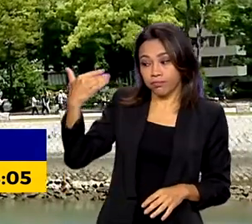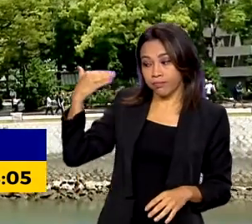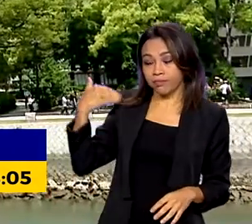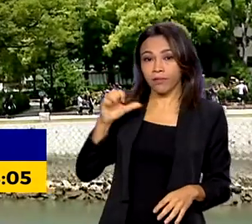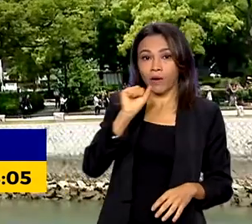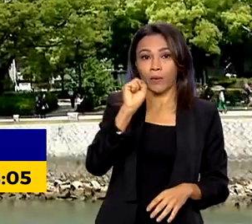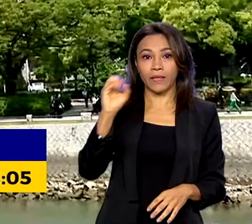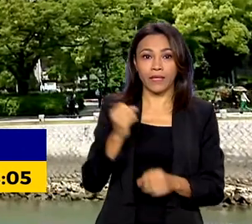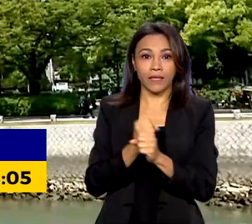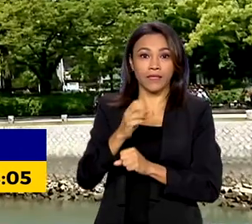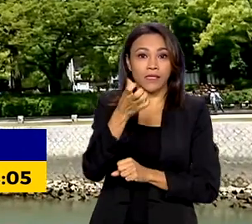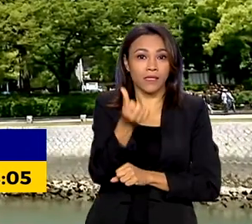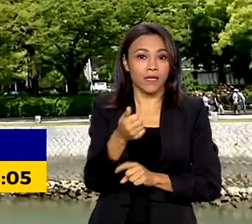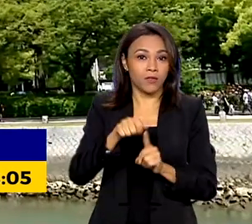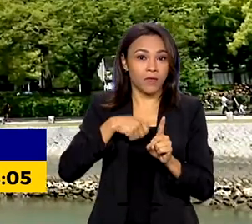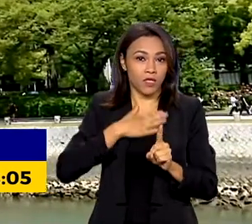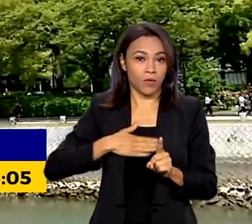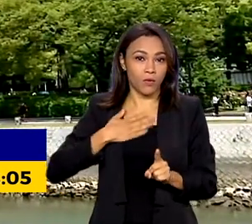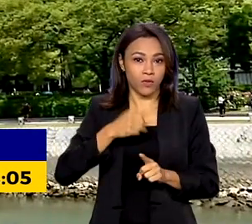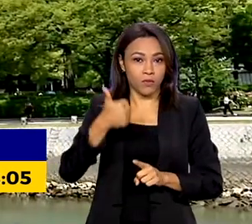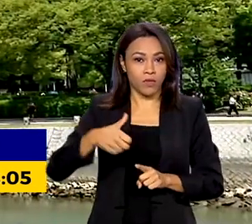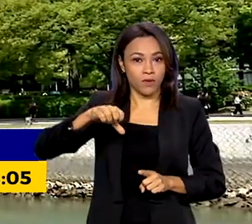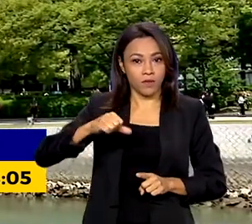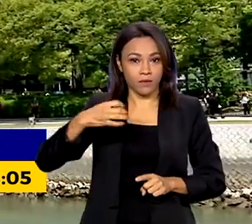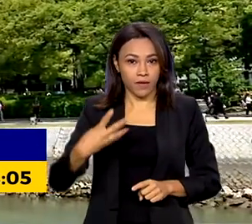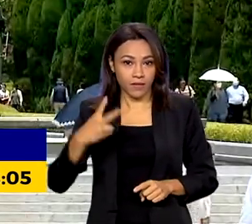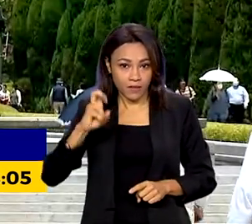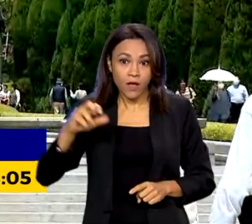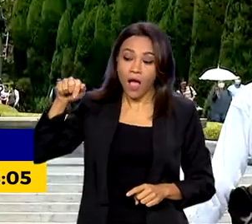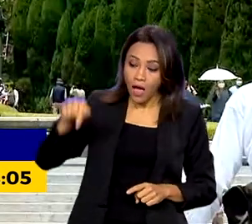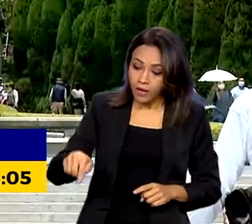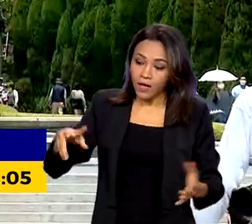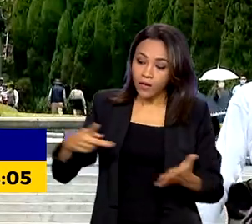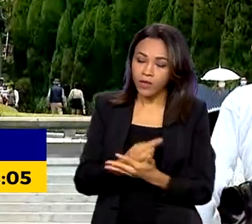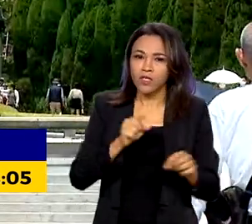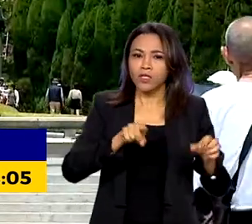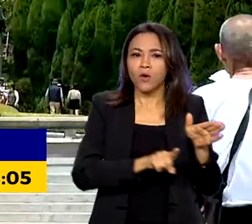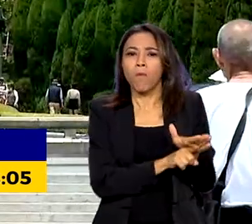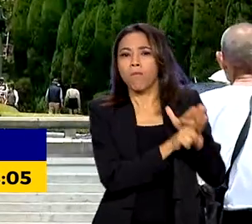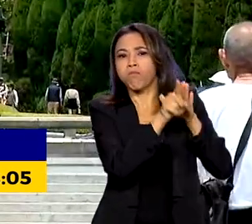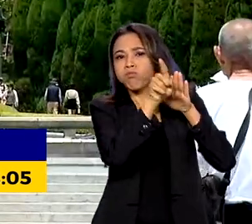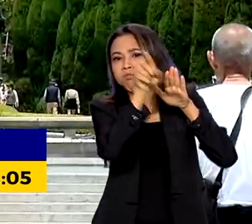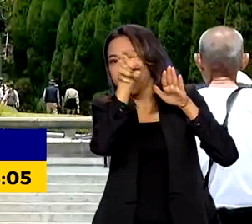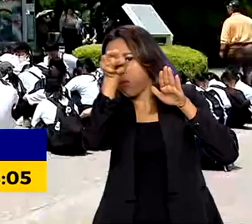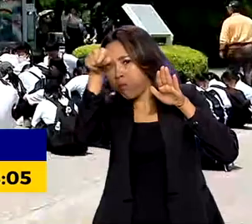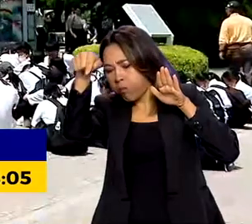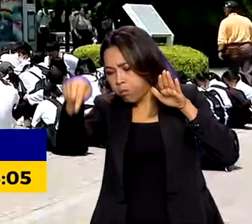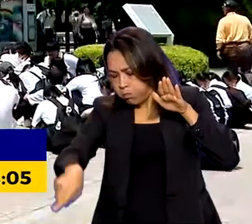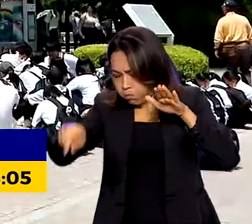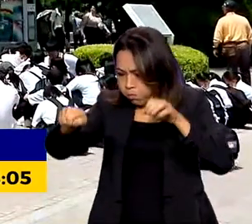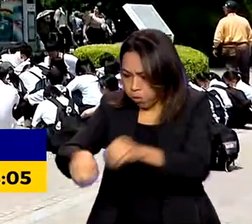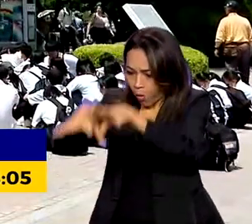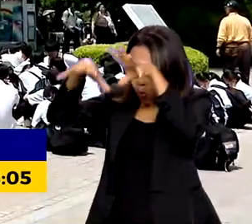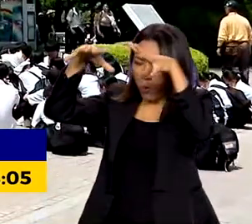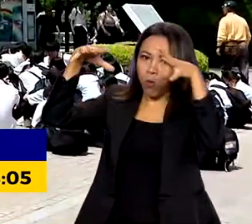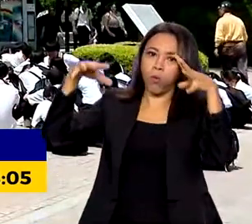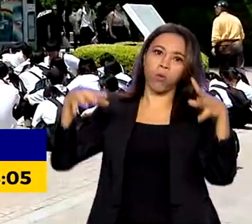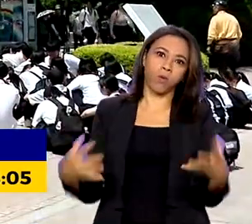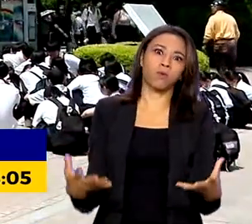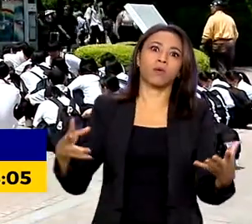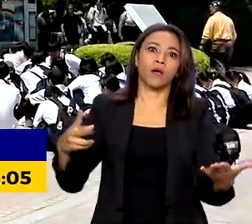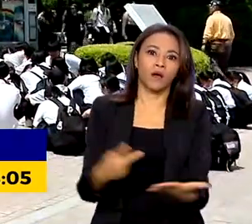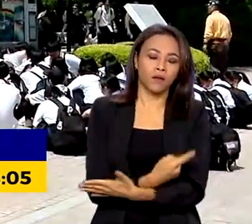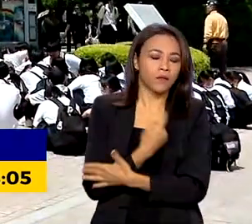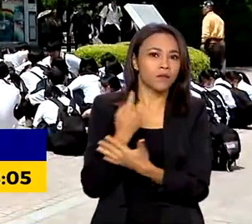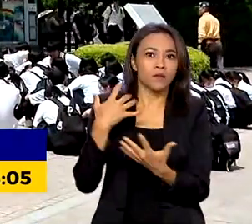em 6 de agosto de 1945, foi aqui que caiu a primeira bomba atômica jogada contra uma cidade